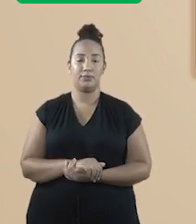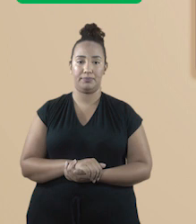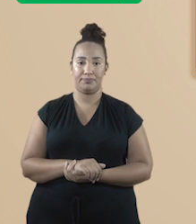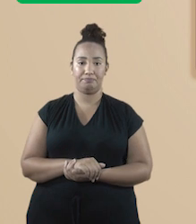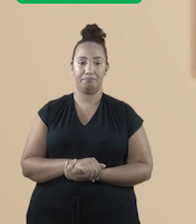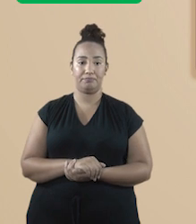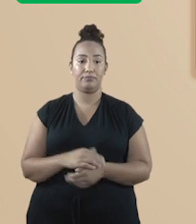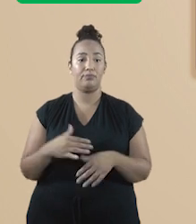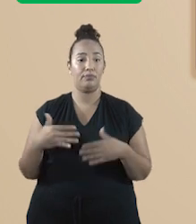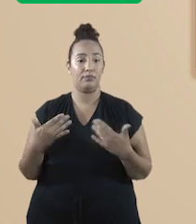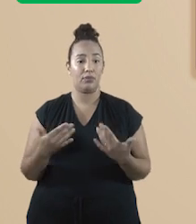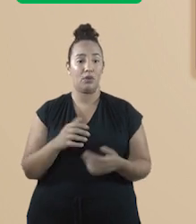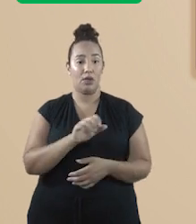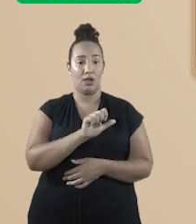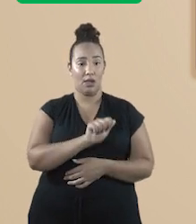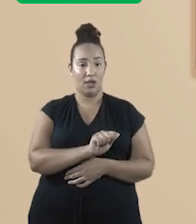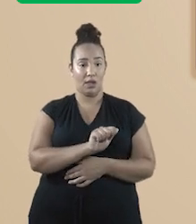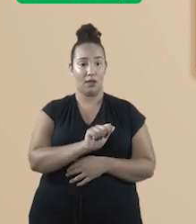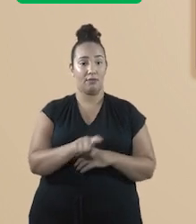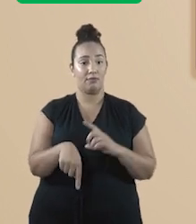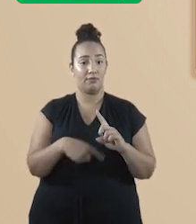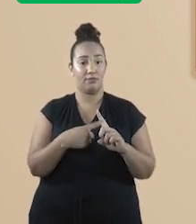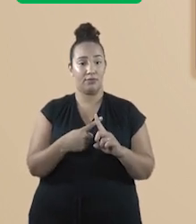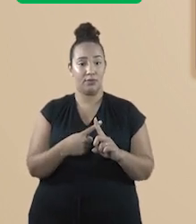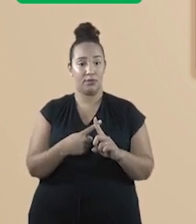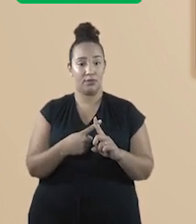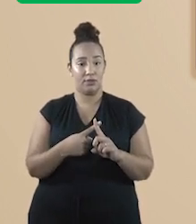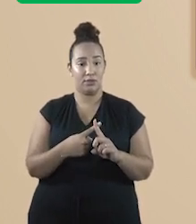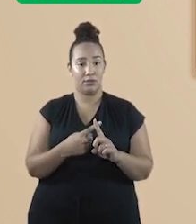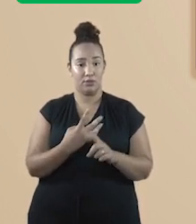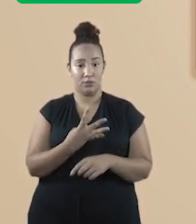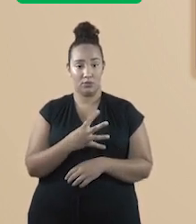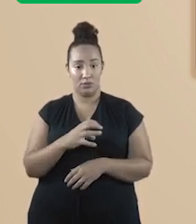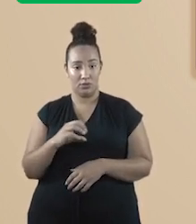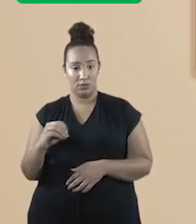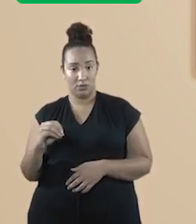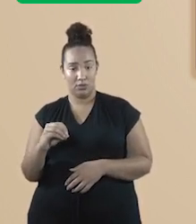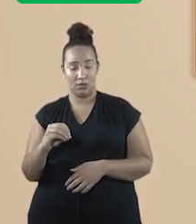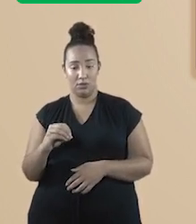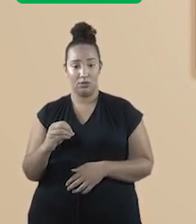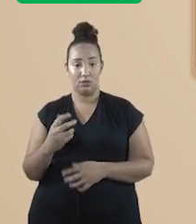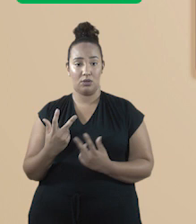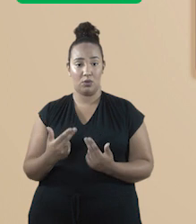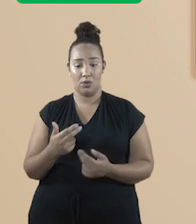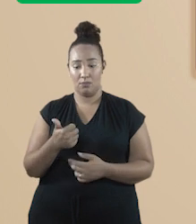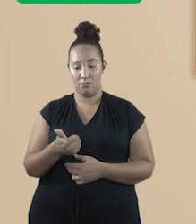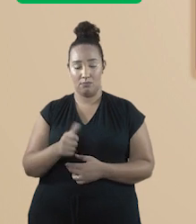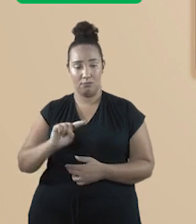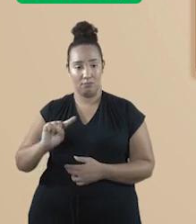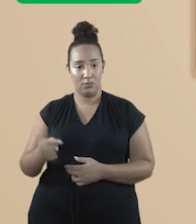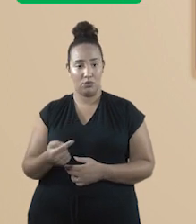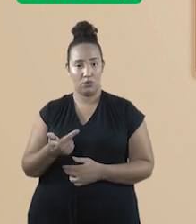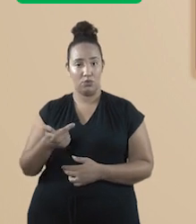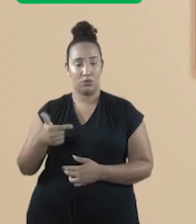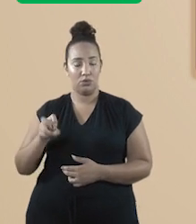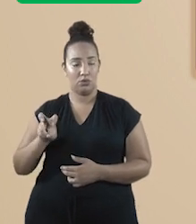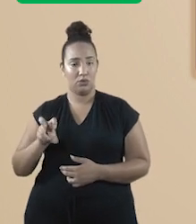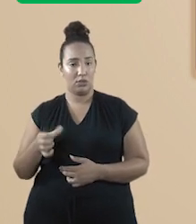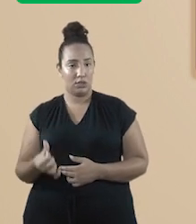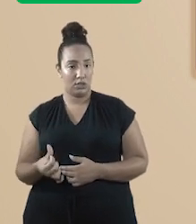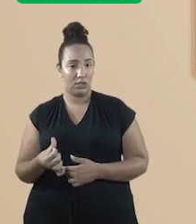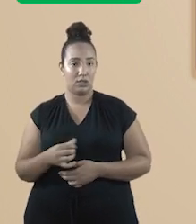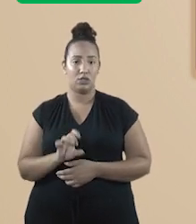Assim, A é igual a 1.256. Mas é só isso. Não!